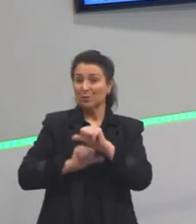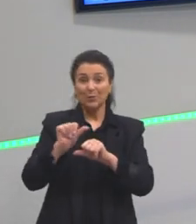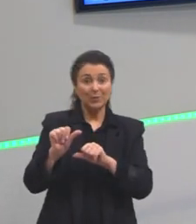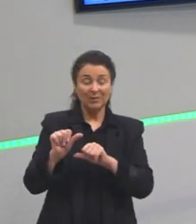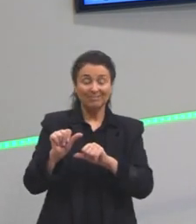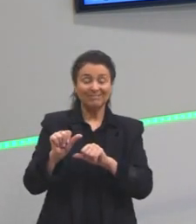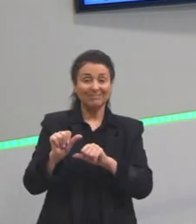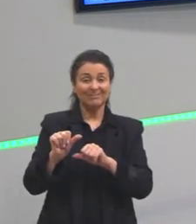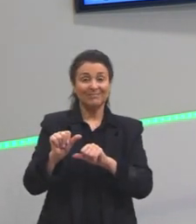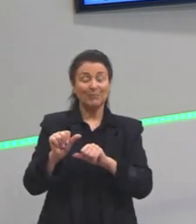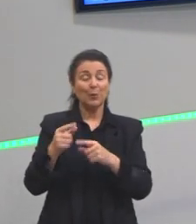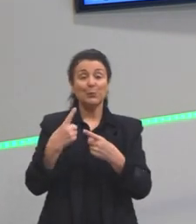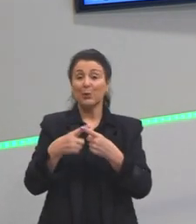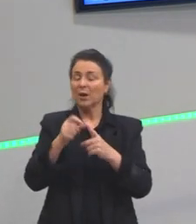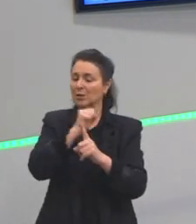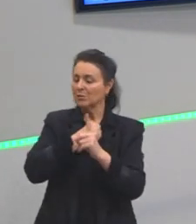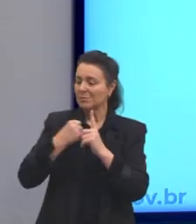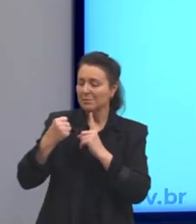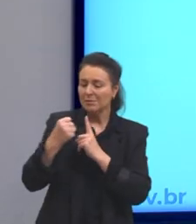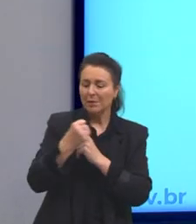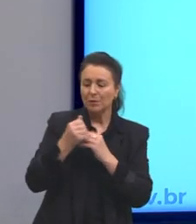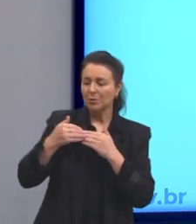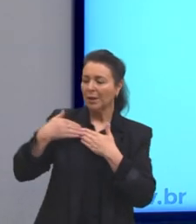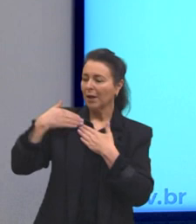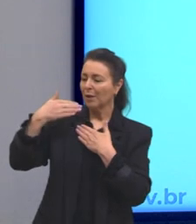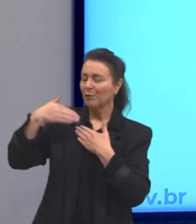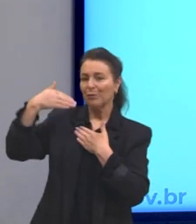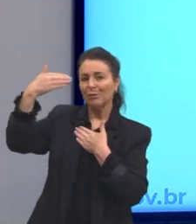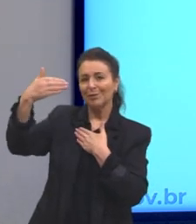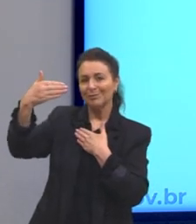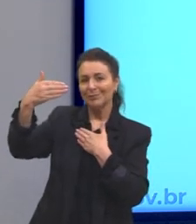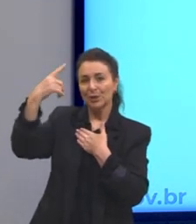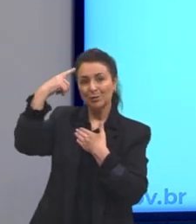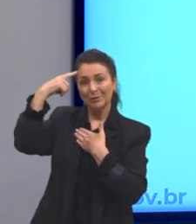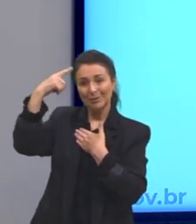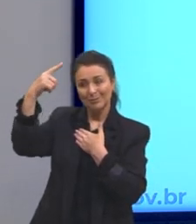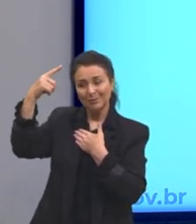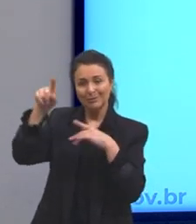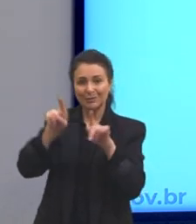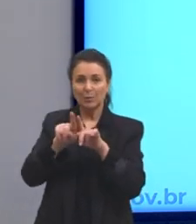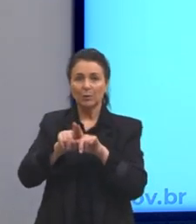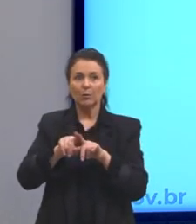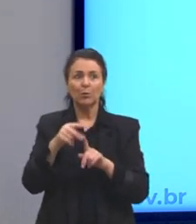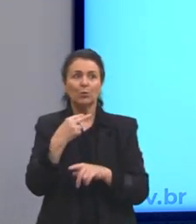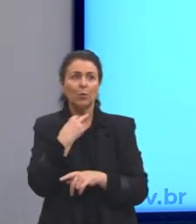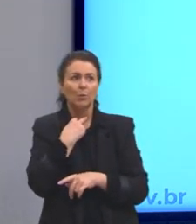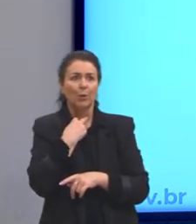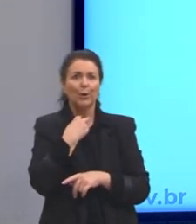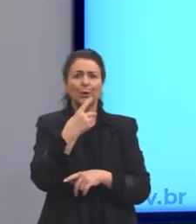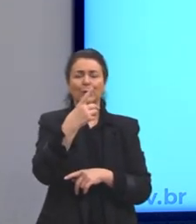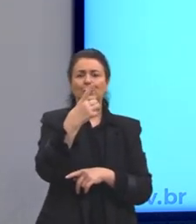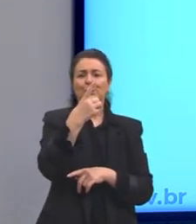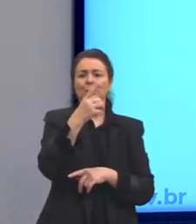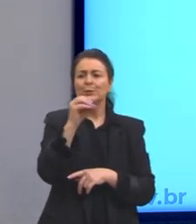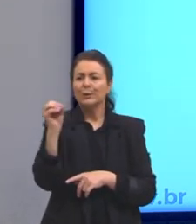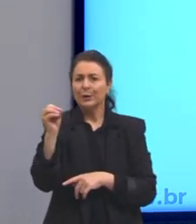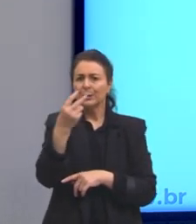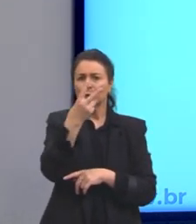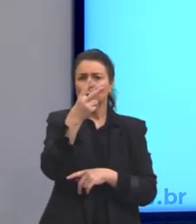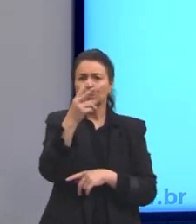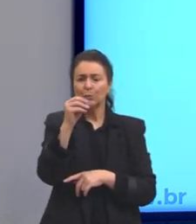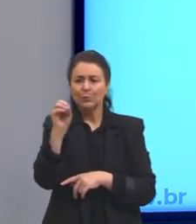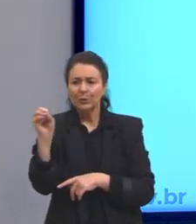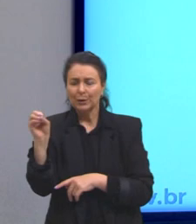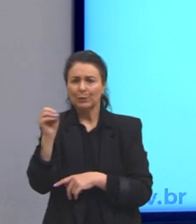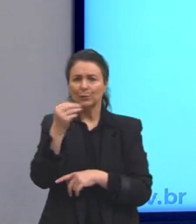evolui. A sociedade evolui nos pensamentos. A gente não pode ficar cento e poucos anos, duzentos e poucos anos, quinhentos